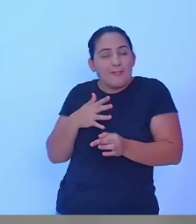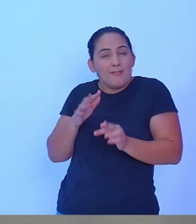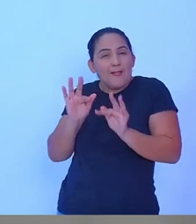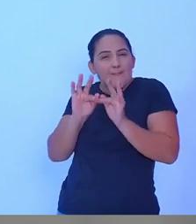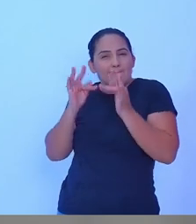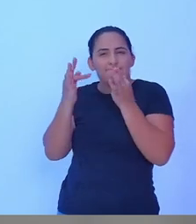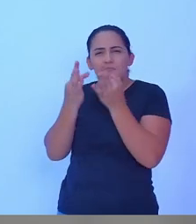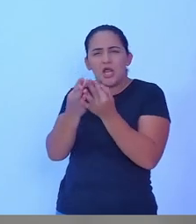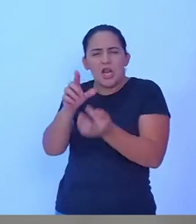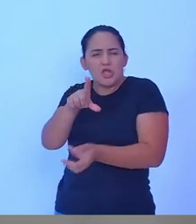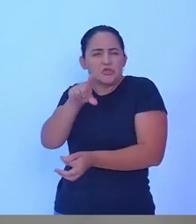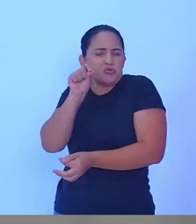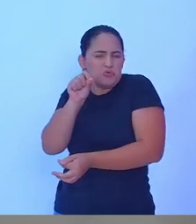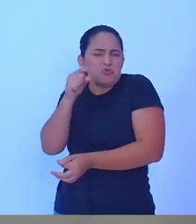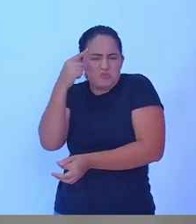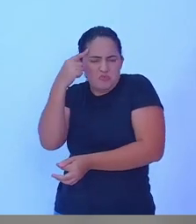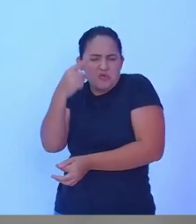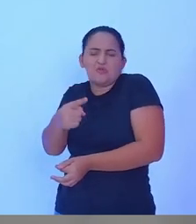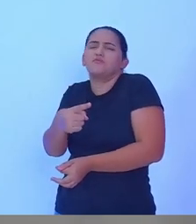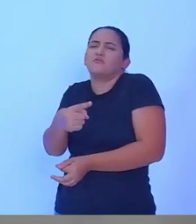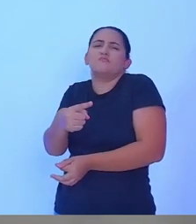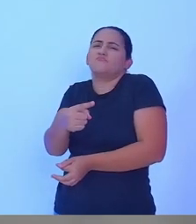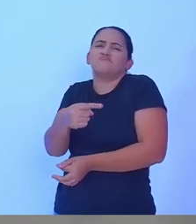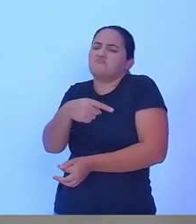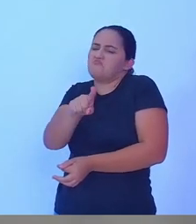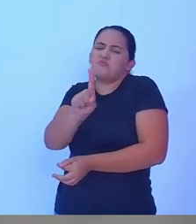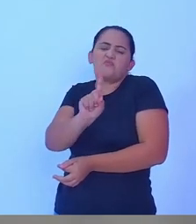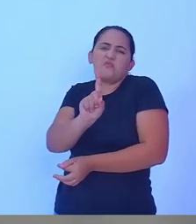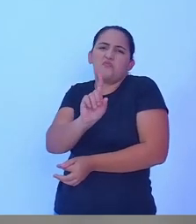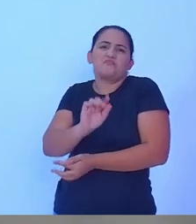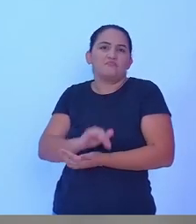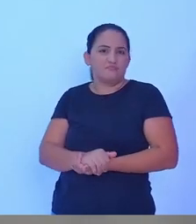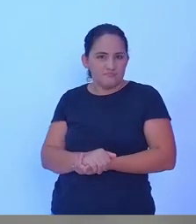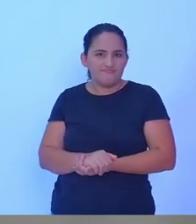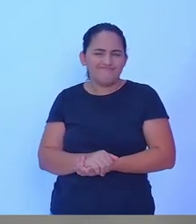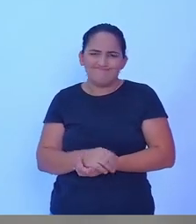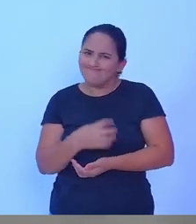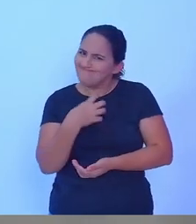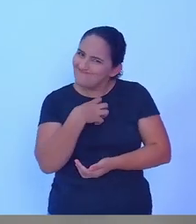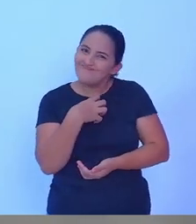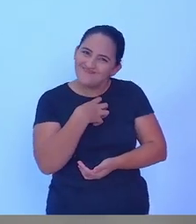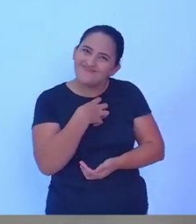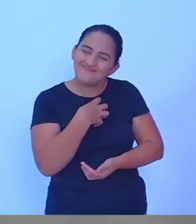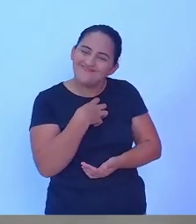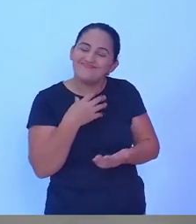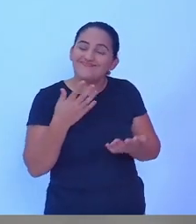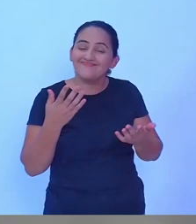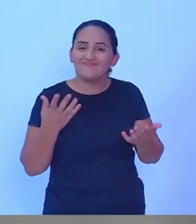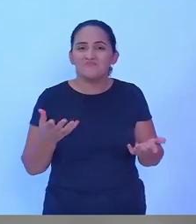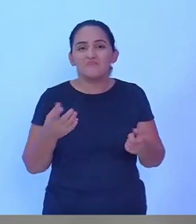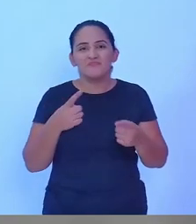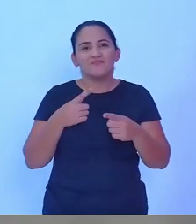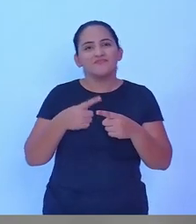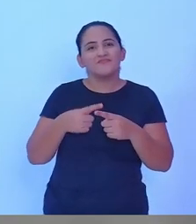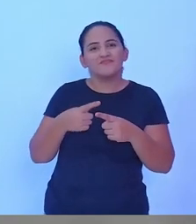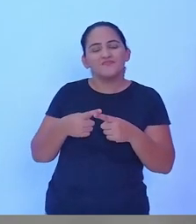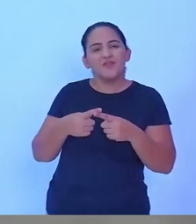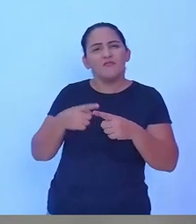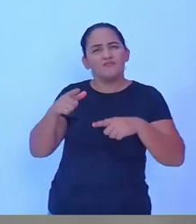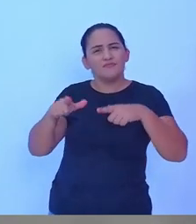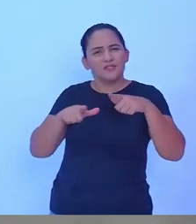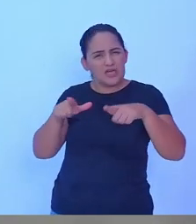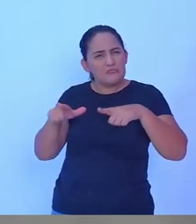escolha e decisão. A gente se sente, porque o trabalho foi